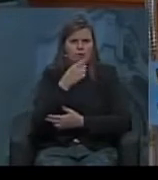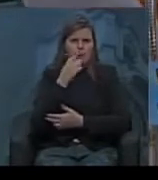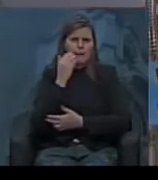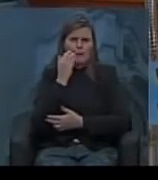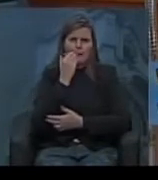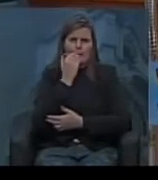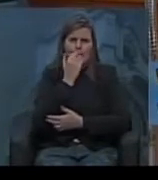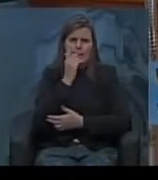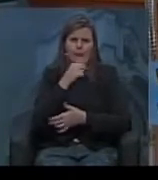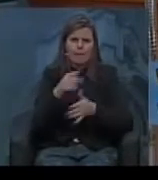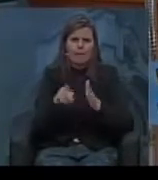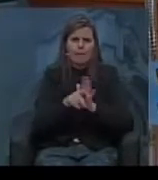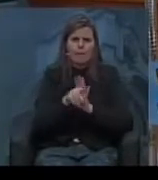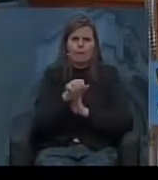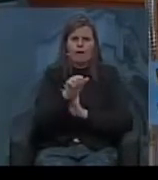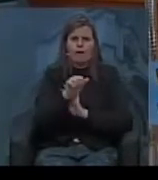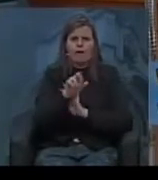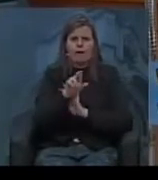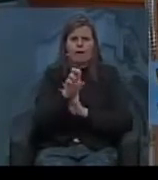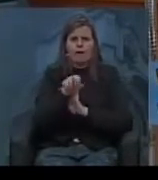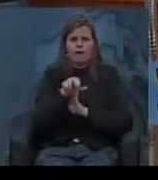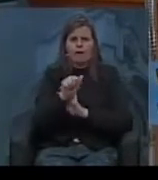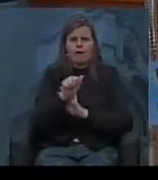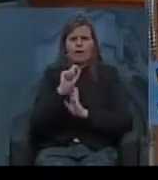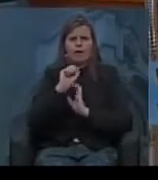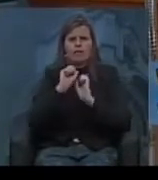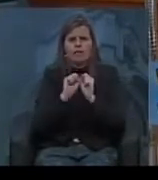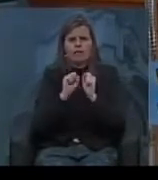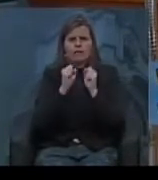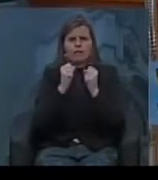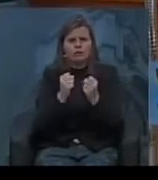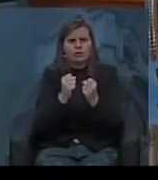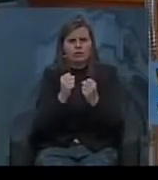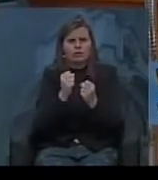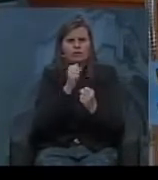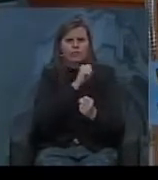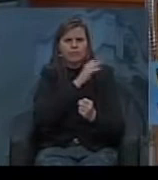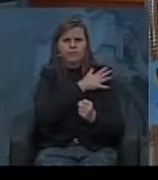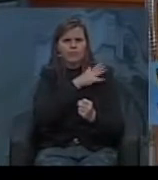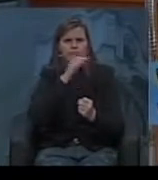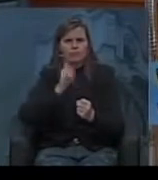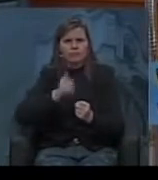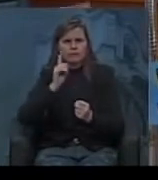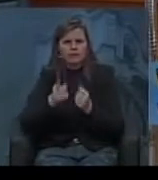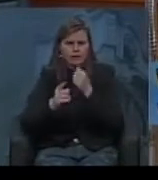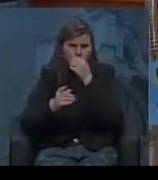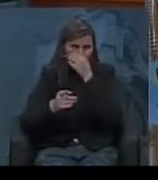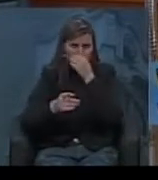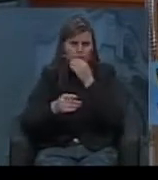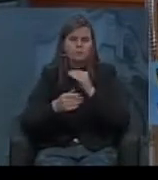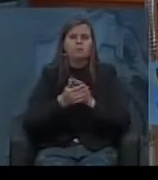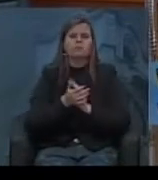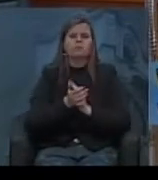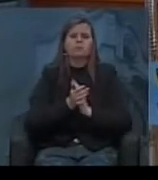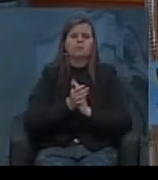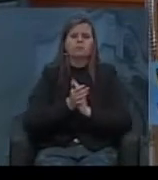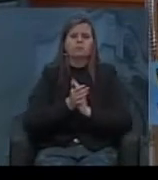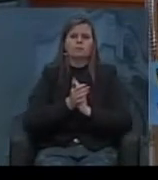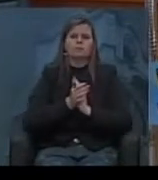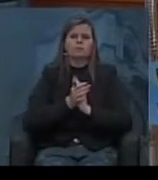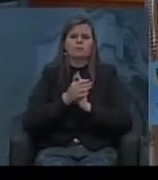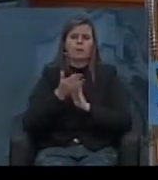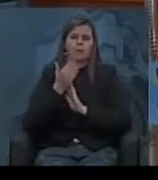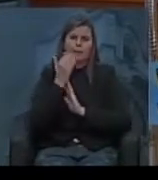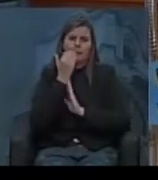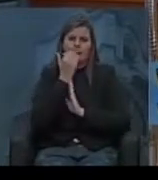arena de um partido que defendia ferozmente a ditadura militar que hoje tem a expressão no partido progressista e no DEM ele